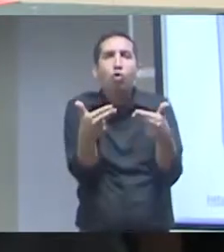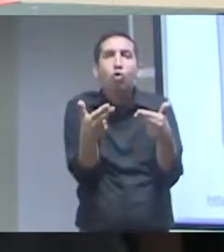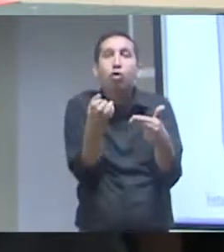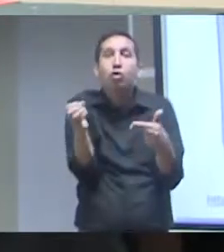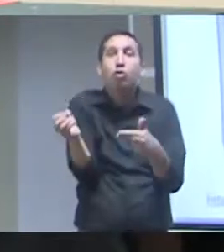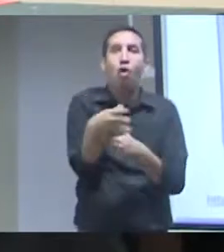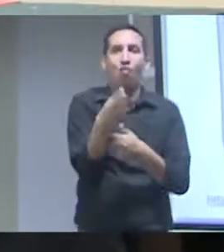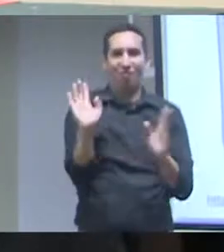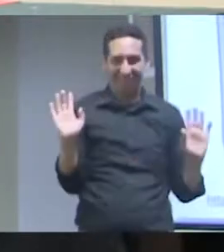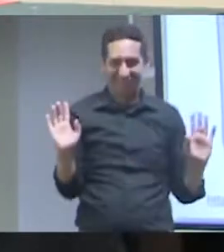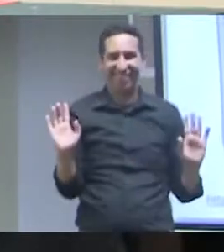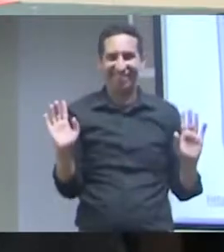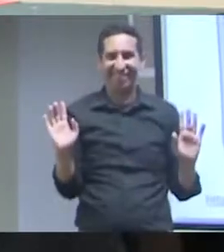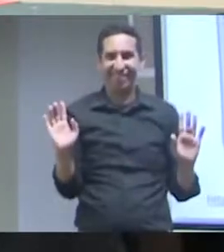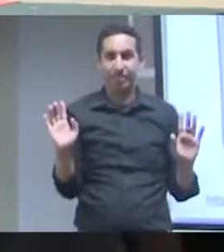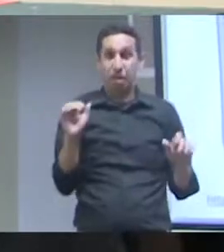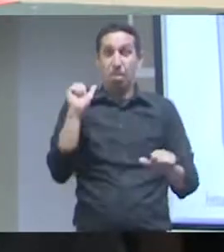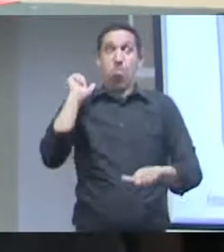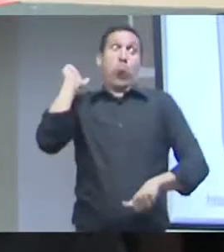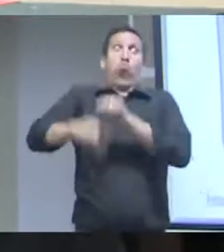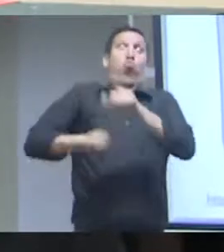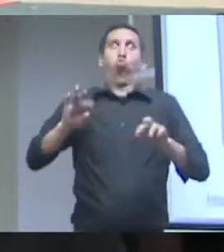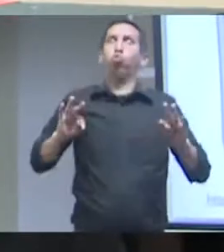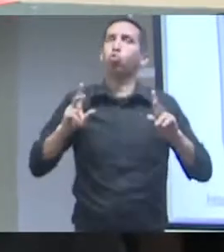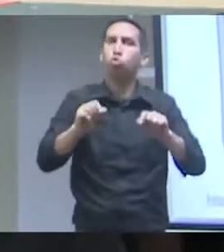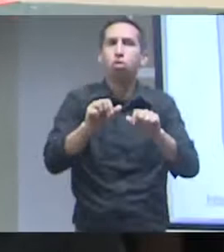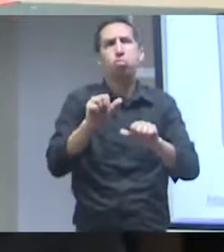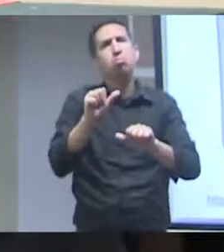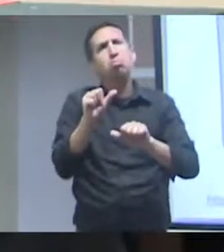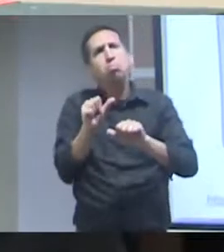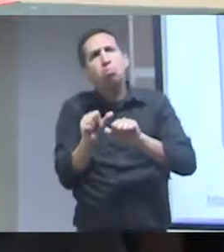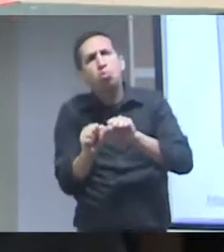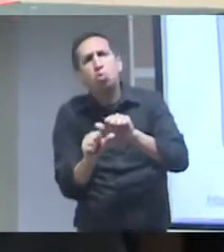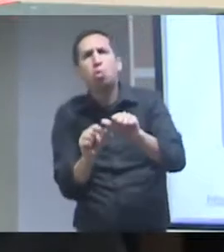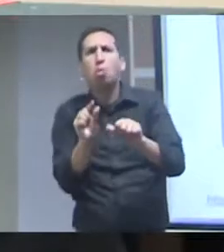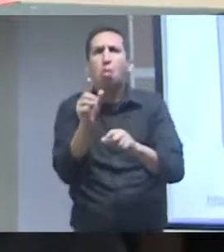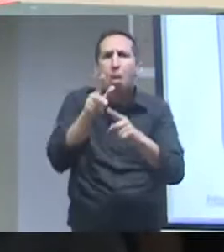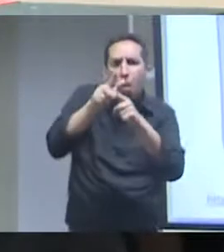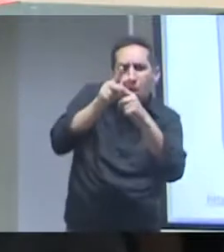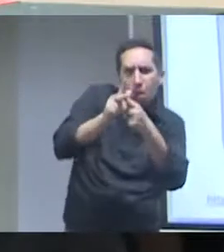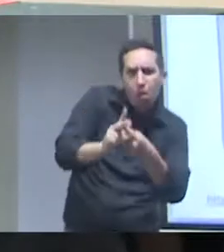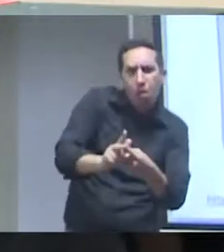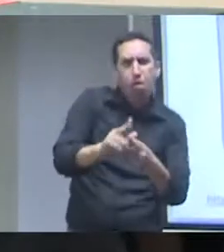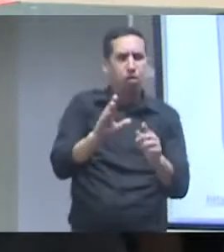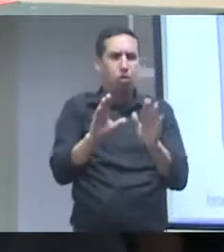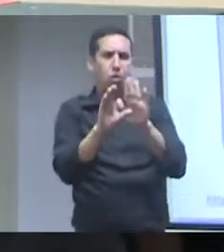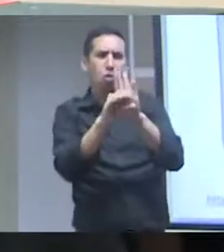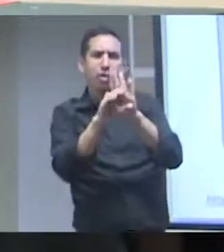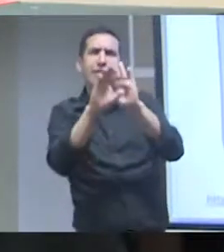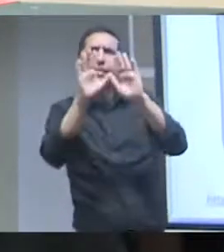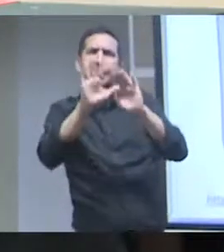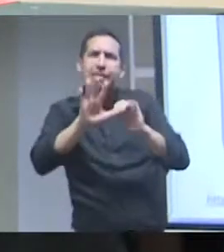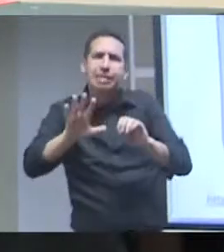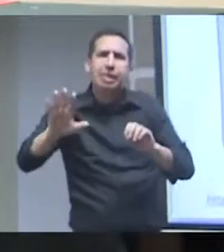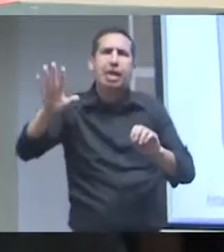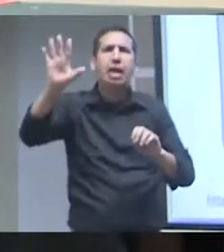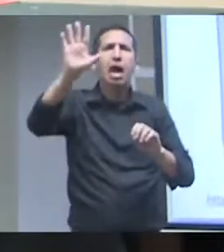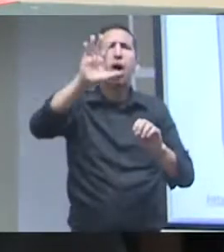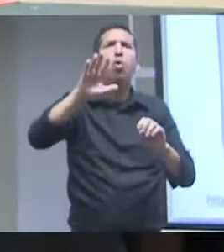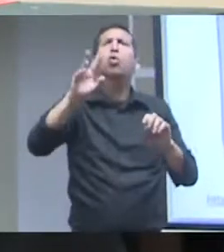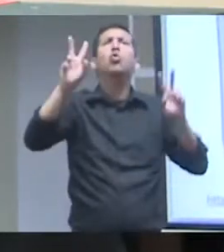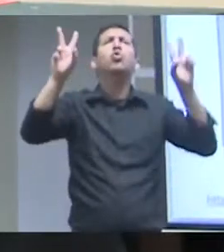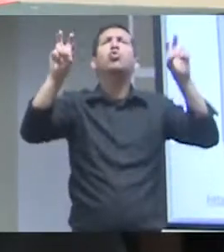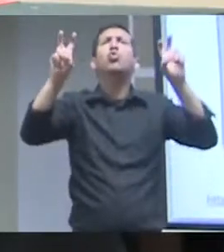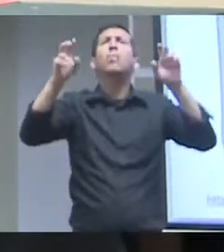propõe como primeiro conceito mais geral de abertura e, em particular, de abertura da ciência e do